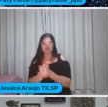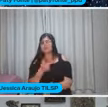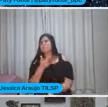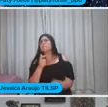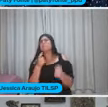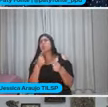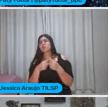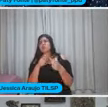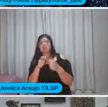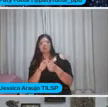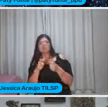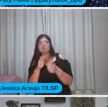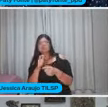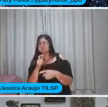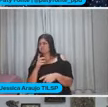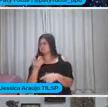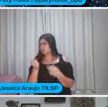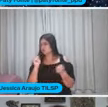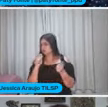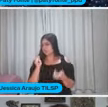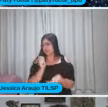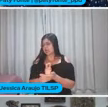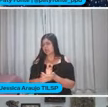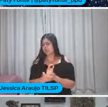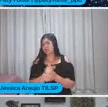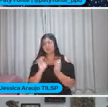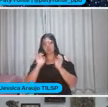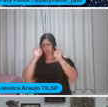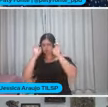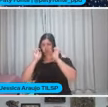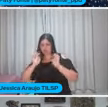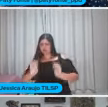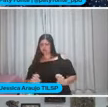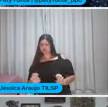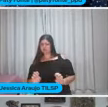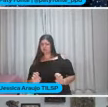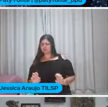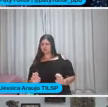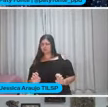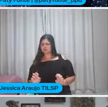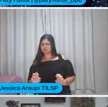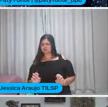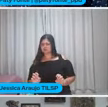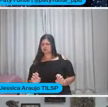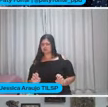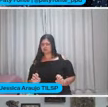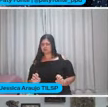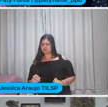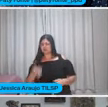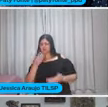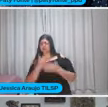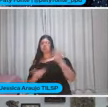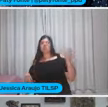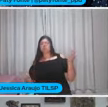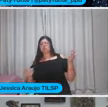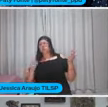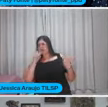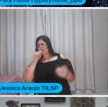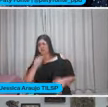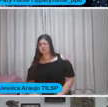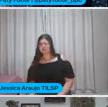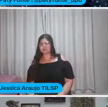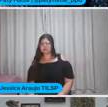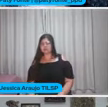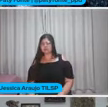Numa conta d'água Não é ético Não é cosmoético Que eu desperdice água Porque tem gente